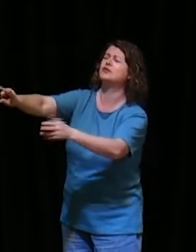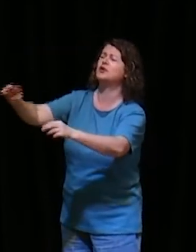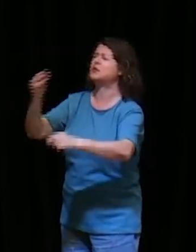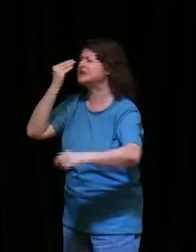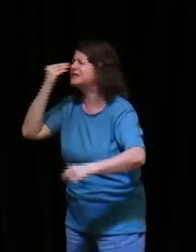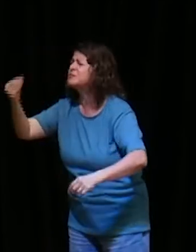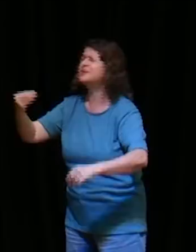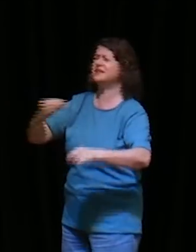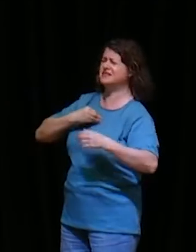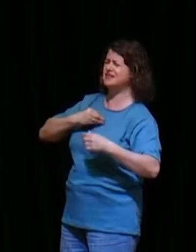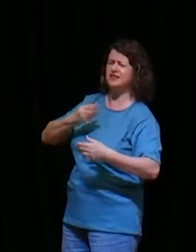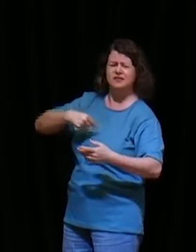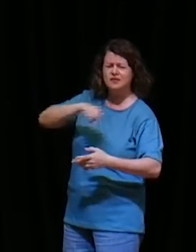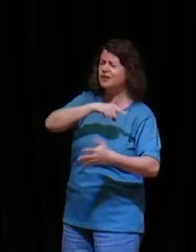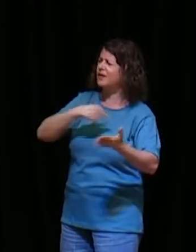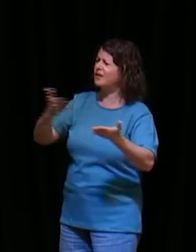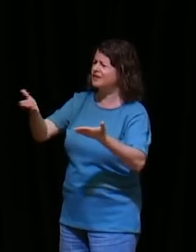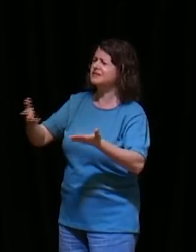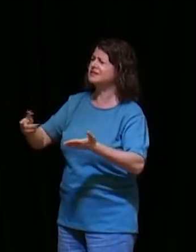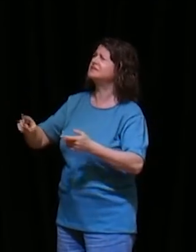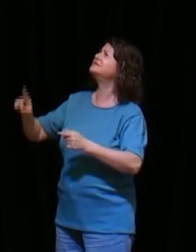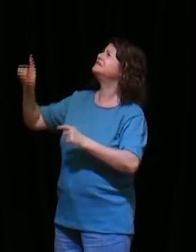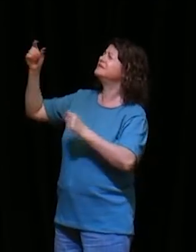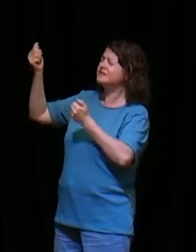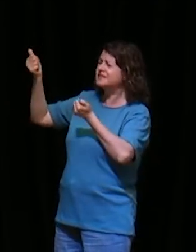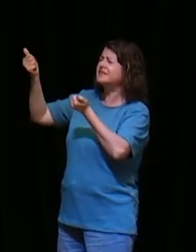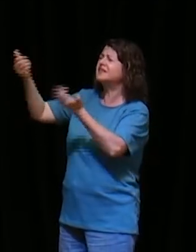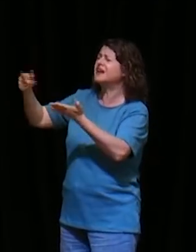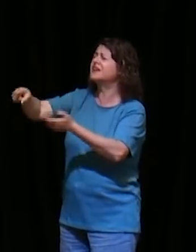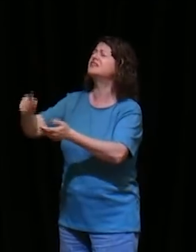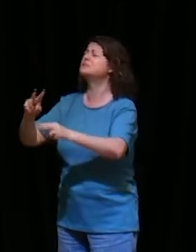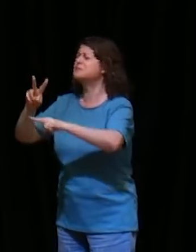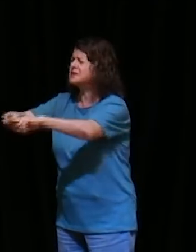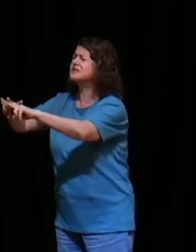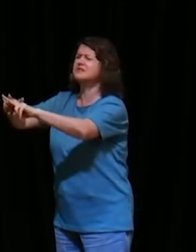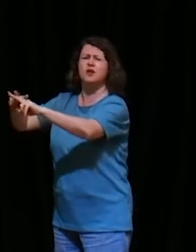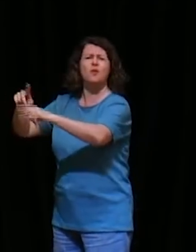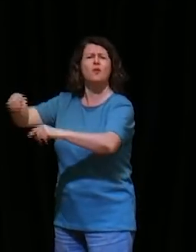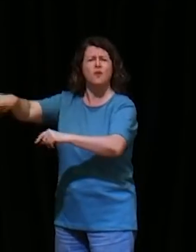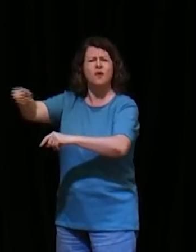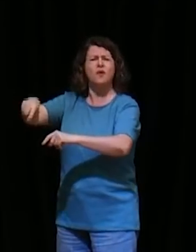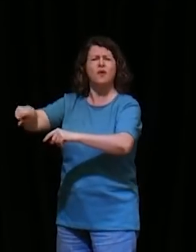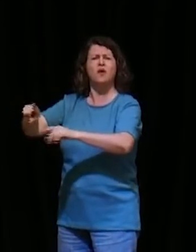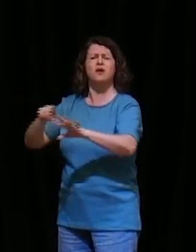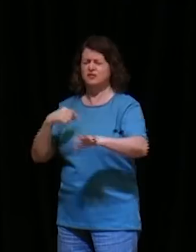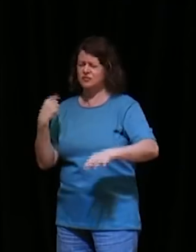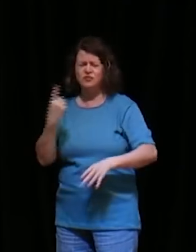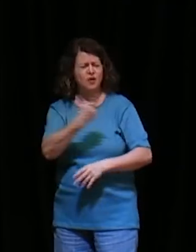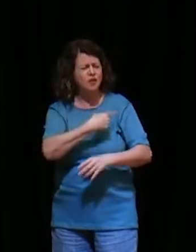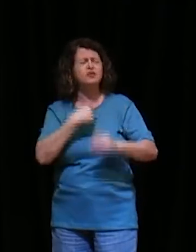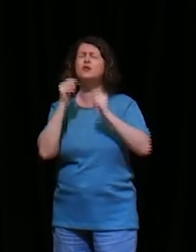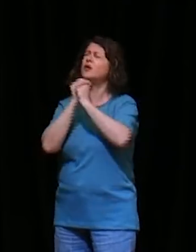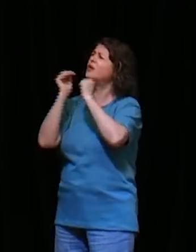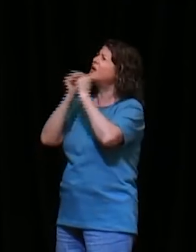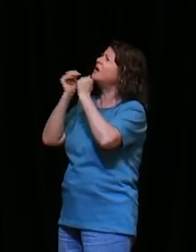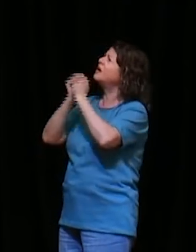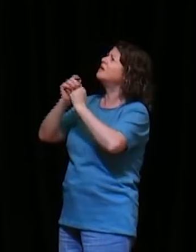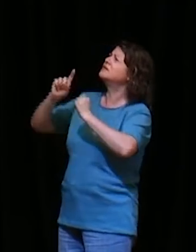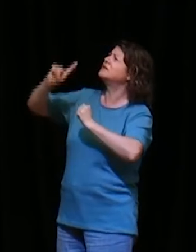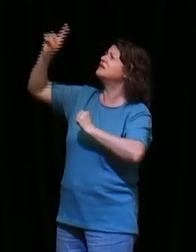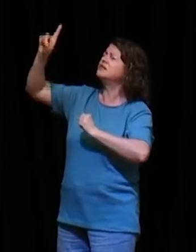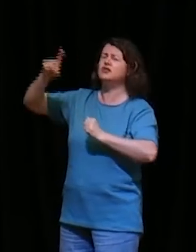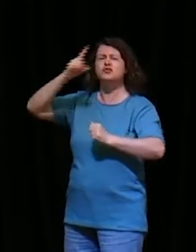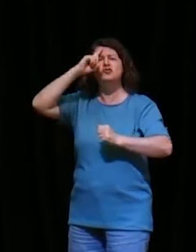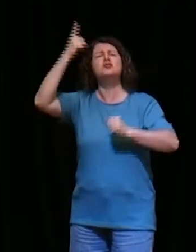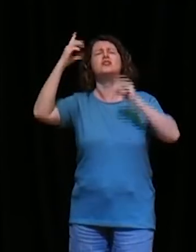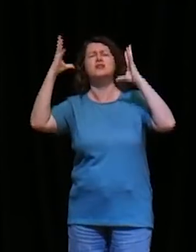e sejam eles levados prisioneiros como dispôs para outra terra, mas nós oramos ao nosso Deus, e colocamos guardas de dia e de noite